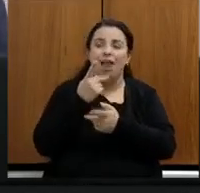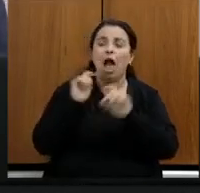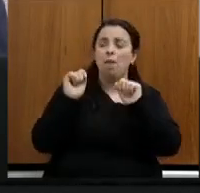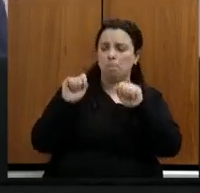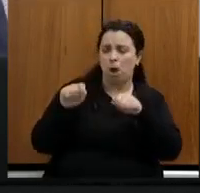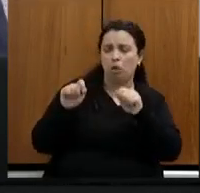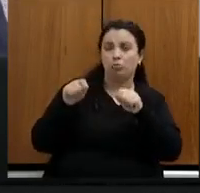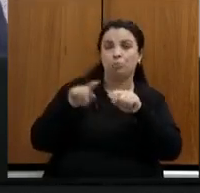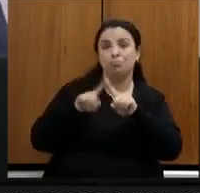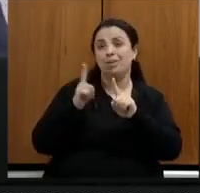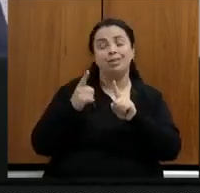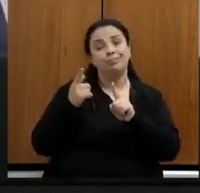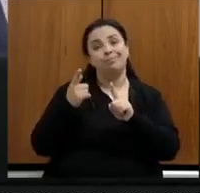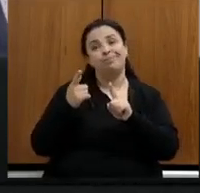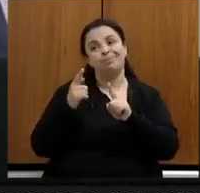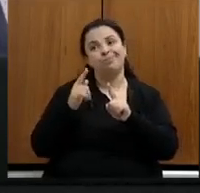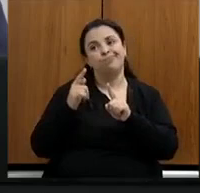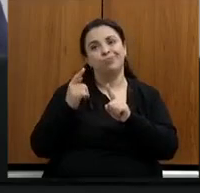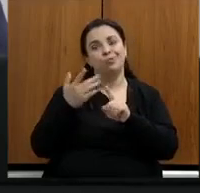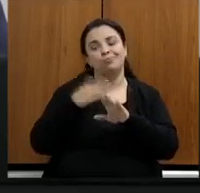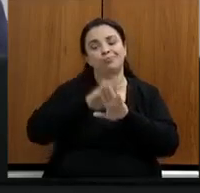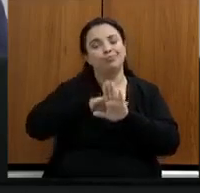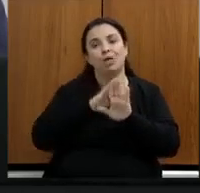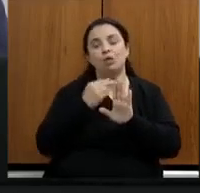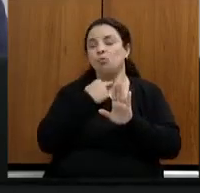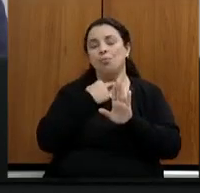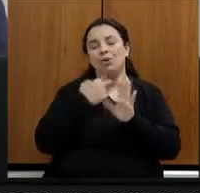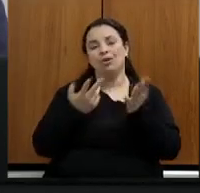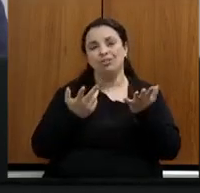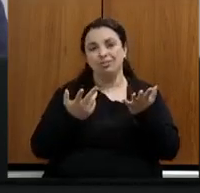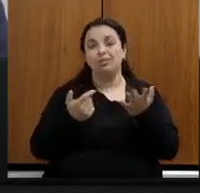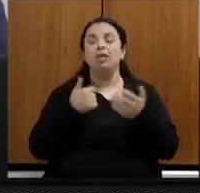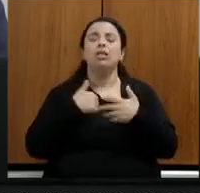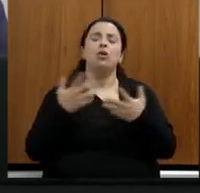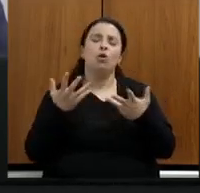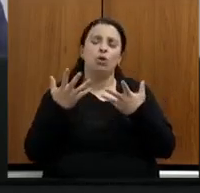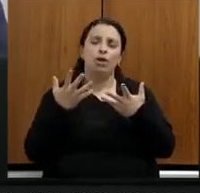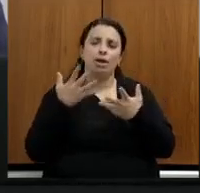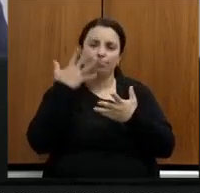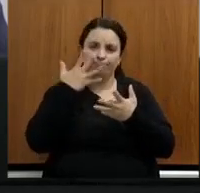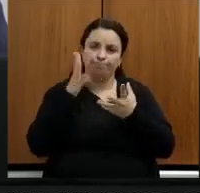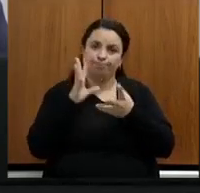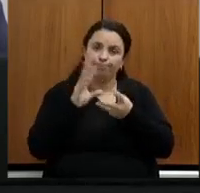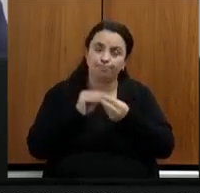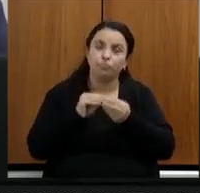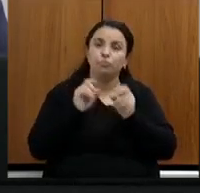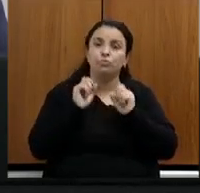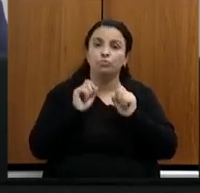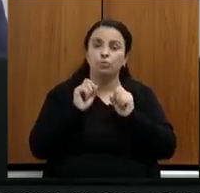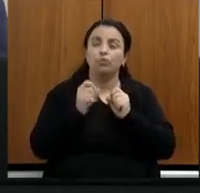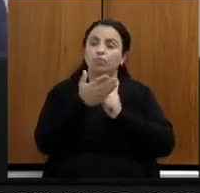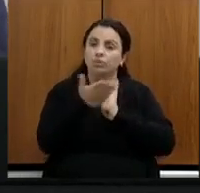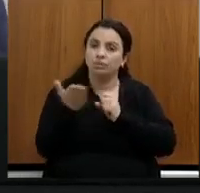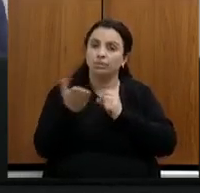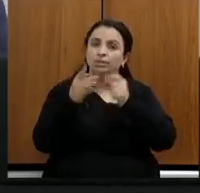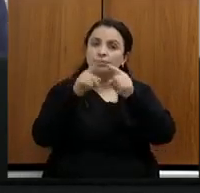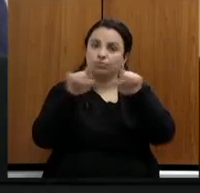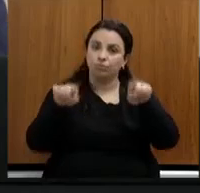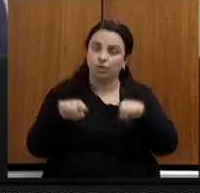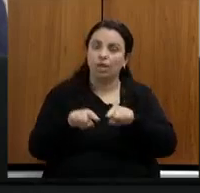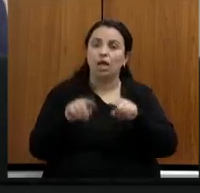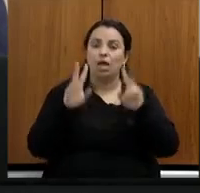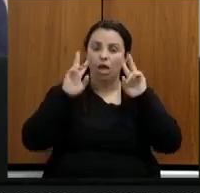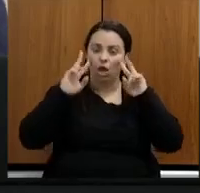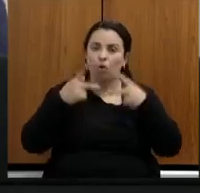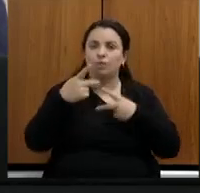e eu quero finalizar colocando para todos vocês servidores mais uma vez o reconhecimento pelo trabalho